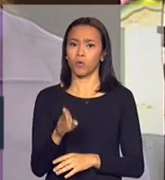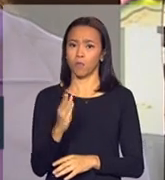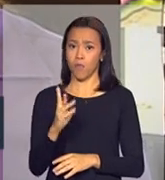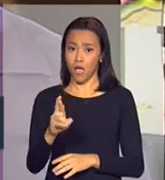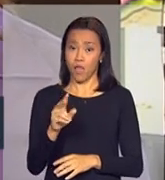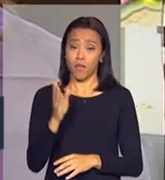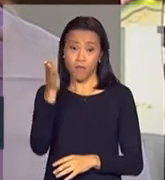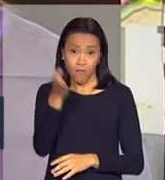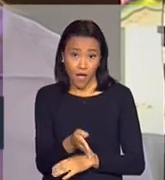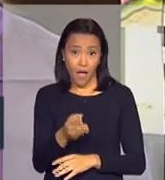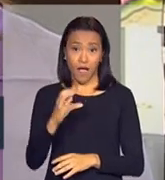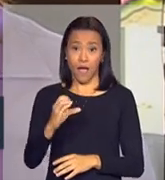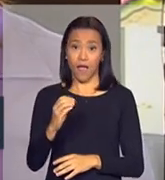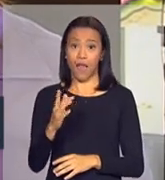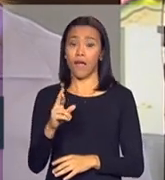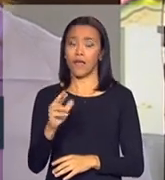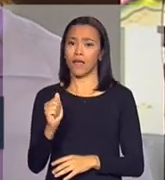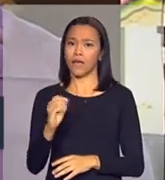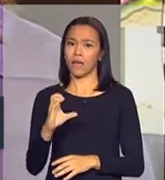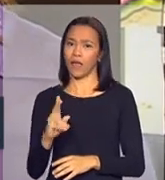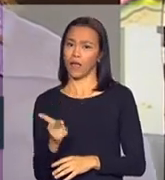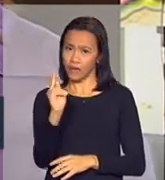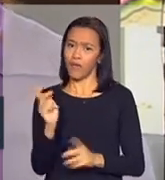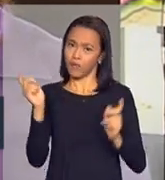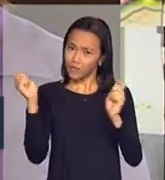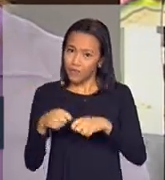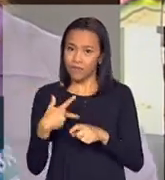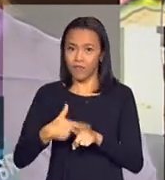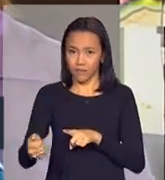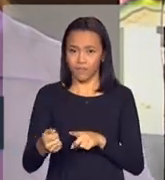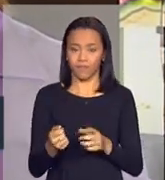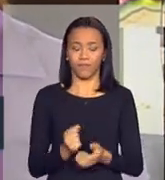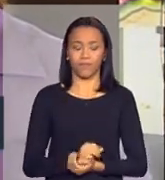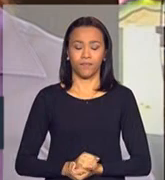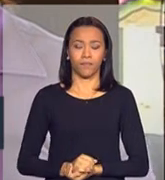barra Crack é Possível Vencer. Lúcia.